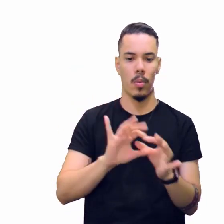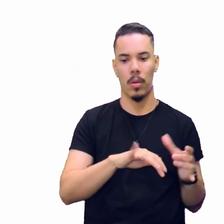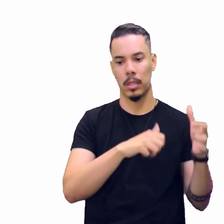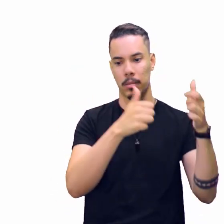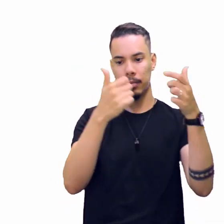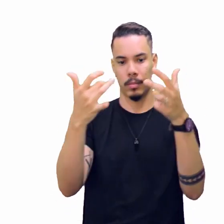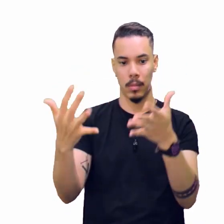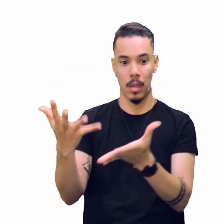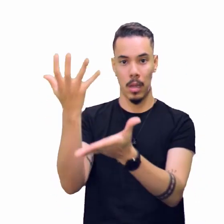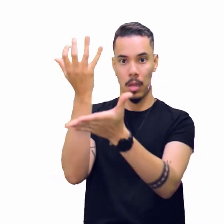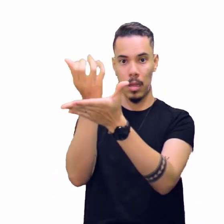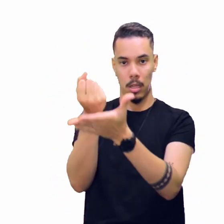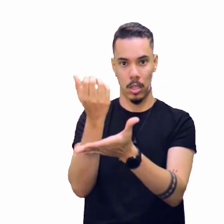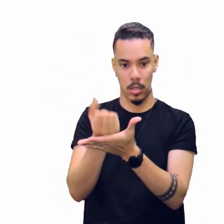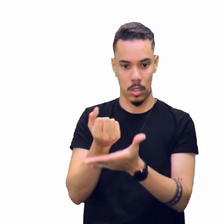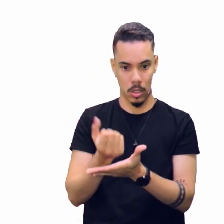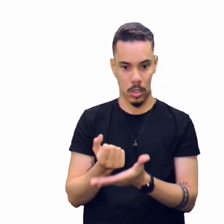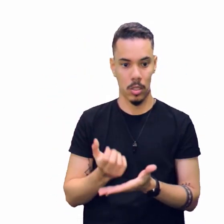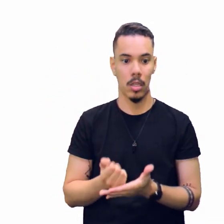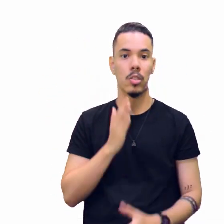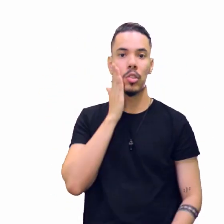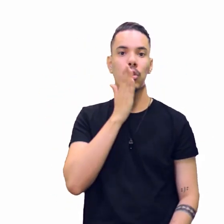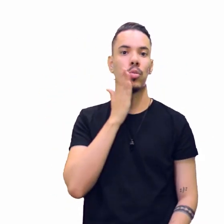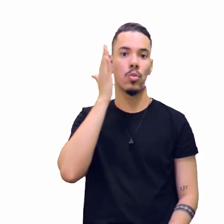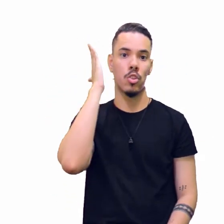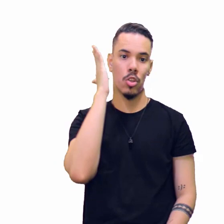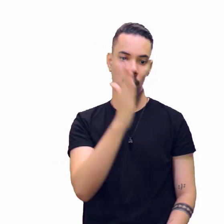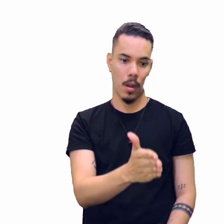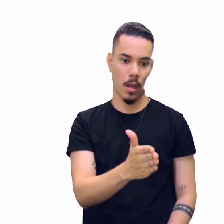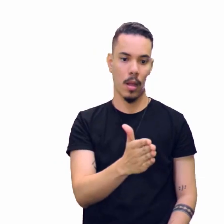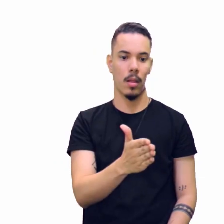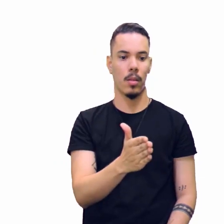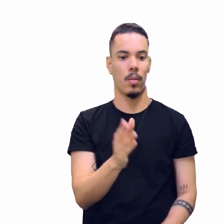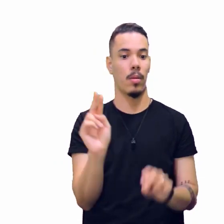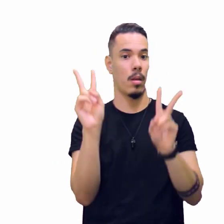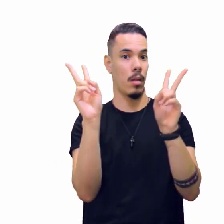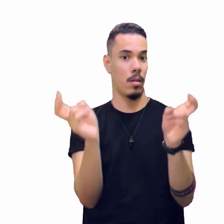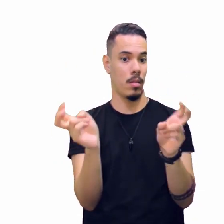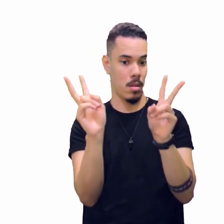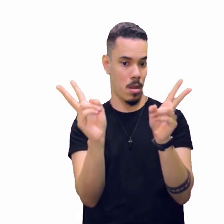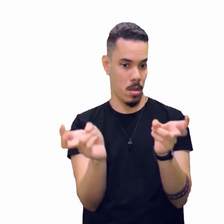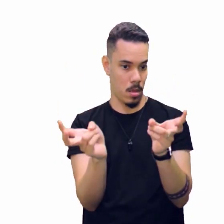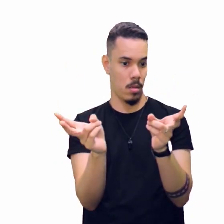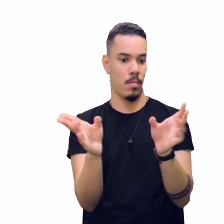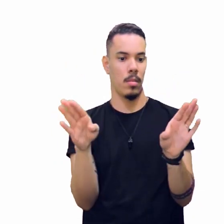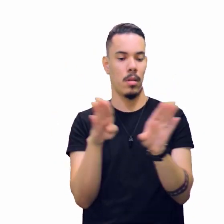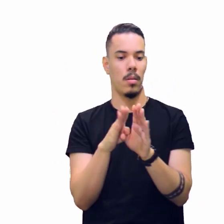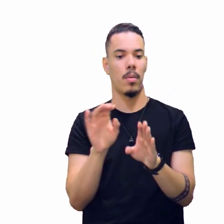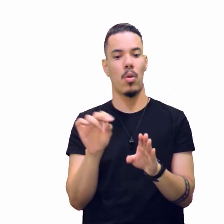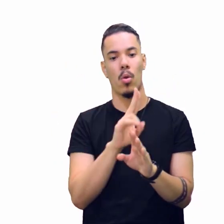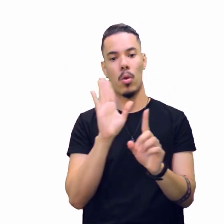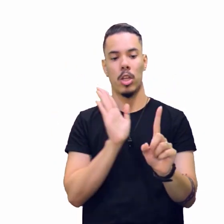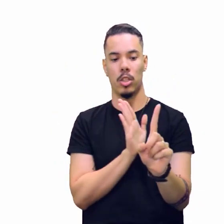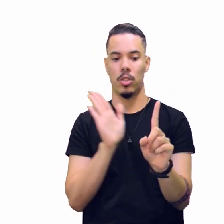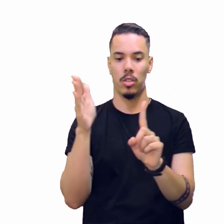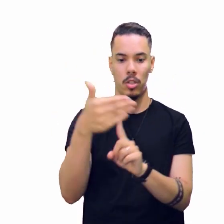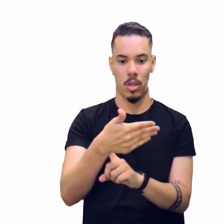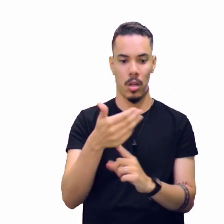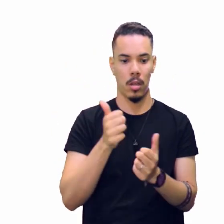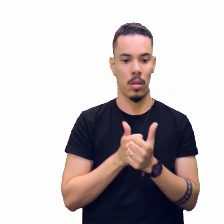são registradas em discurso direto, entre aspas, ou em discurso indireto,